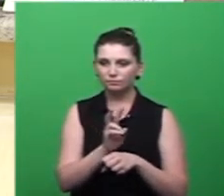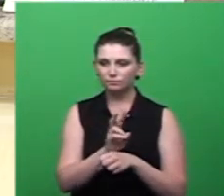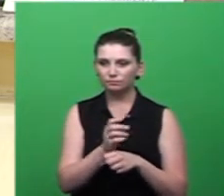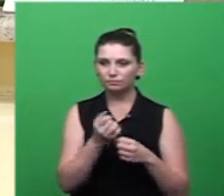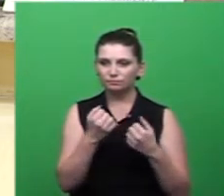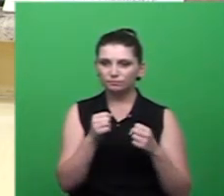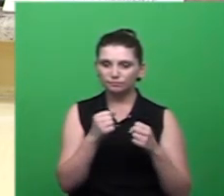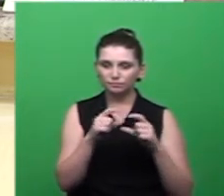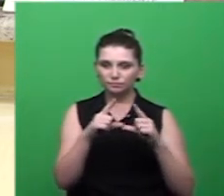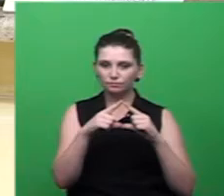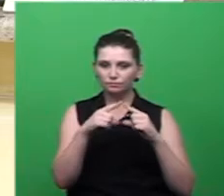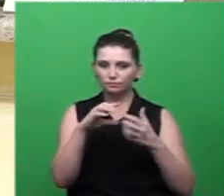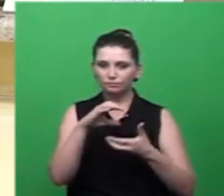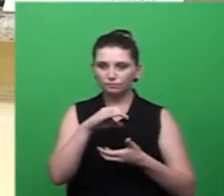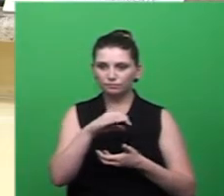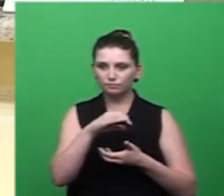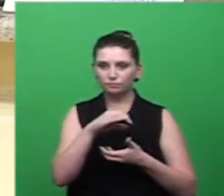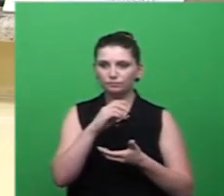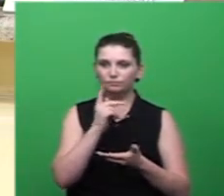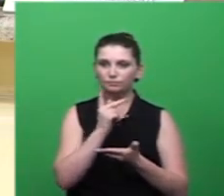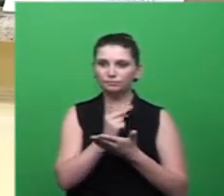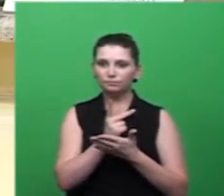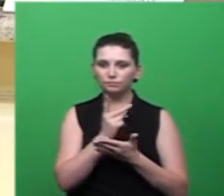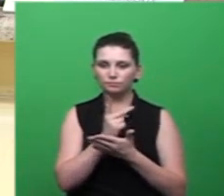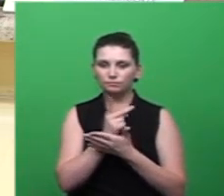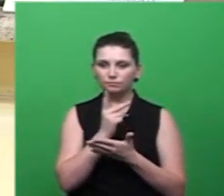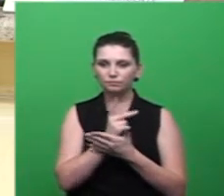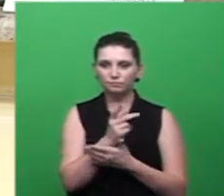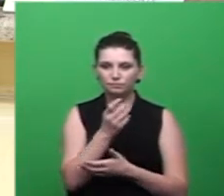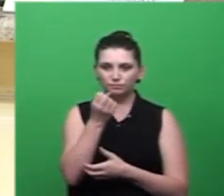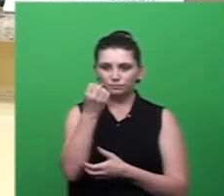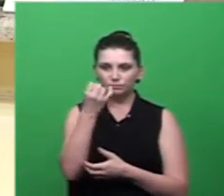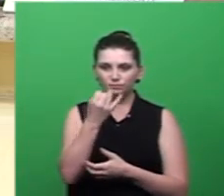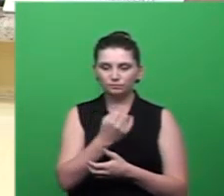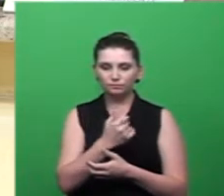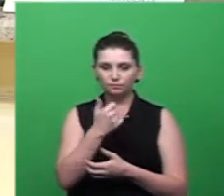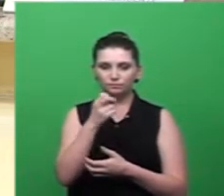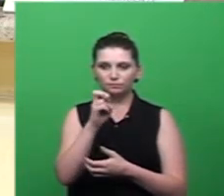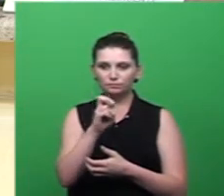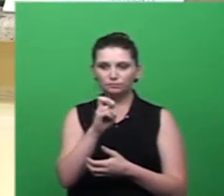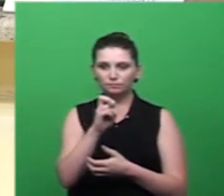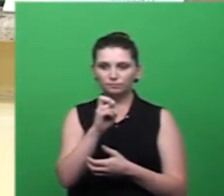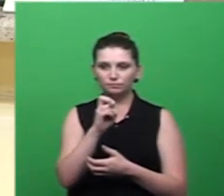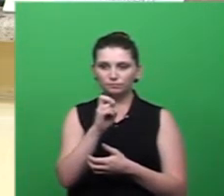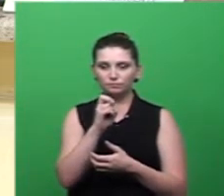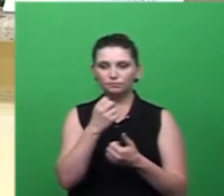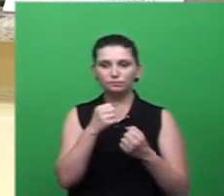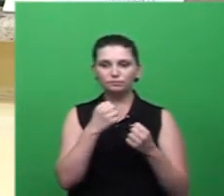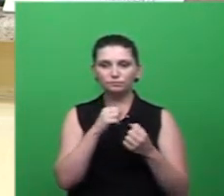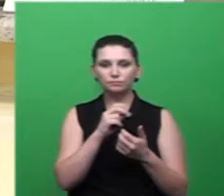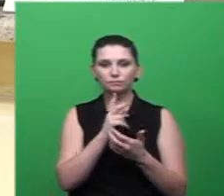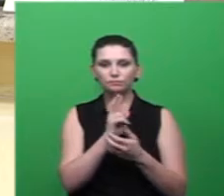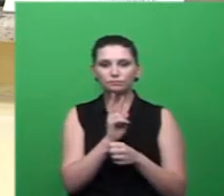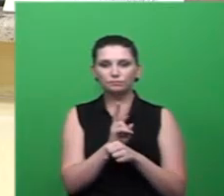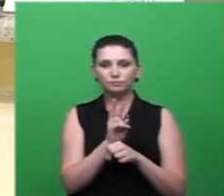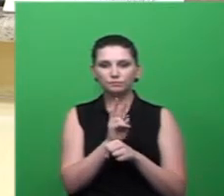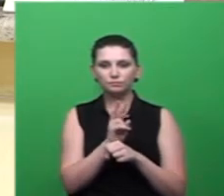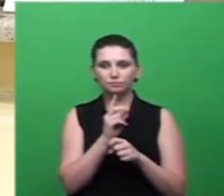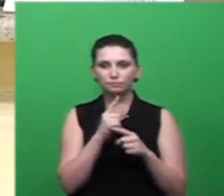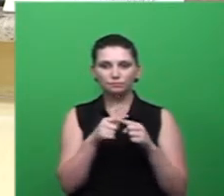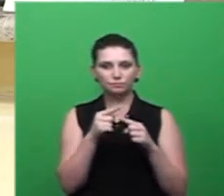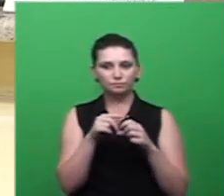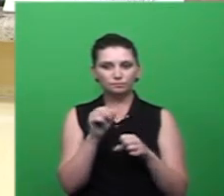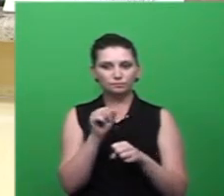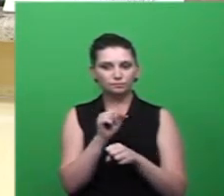Defesa Civil tratou de relatar todas as 15 edificações que estavam, de fato, paralisadas, para que